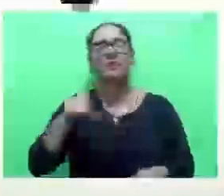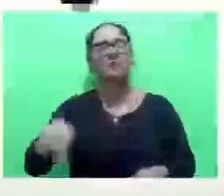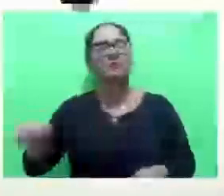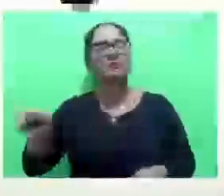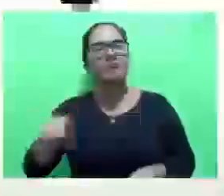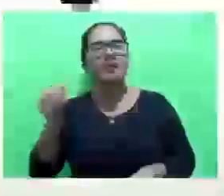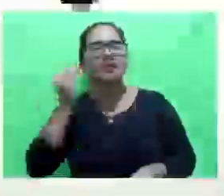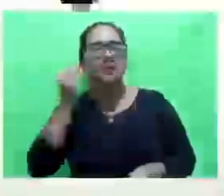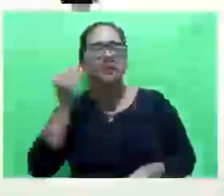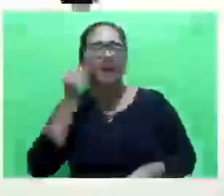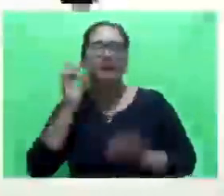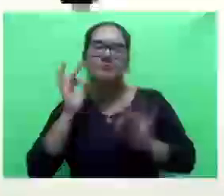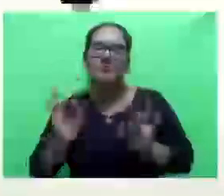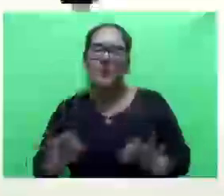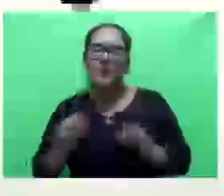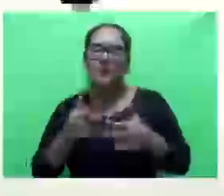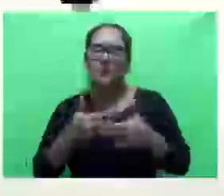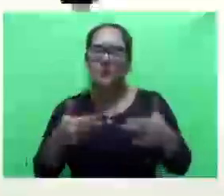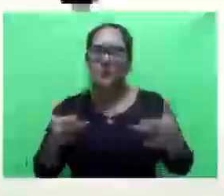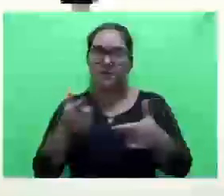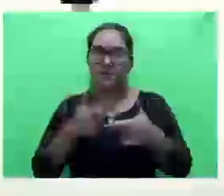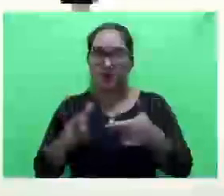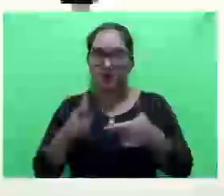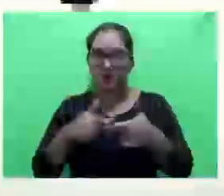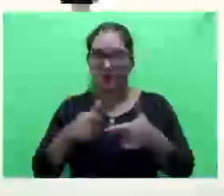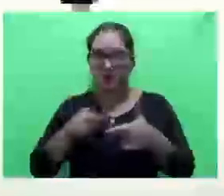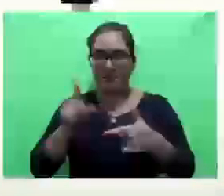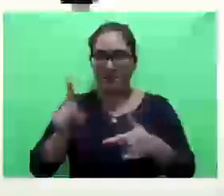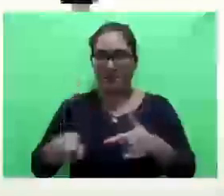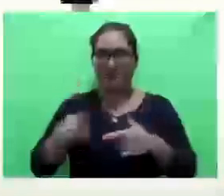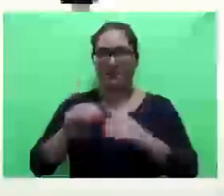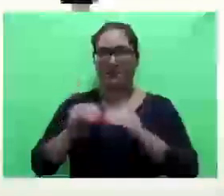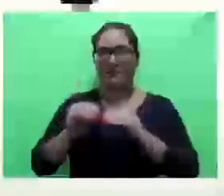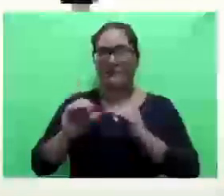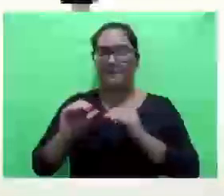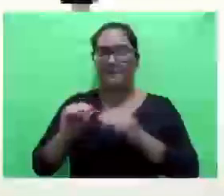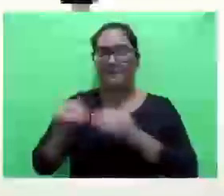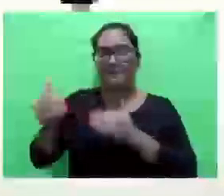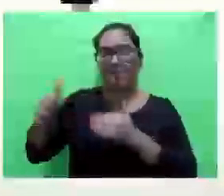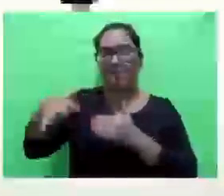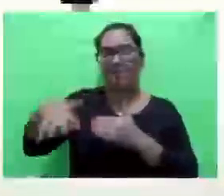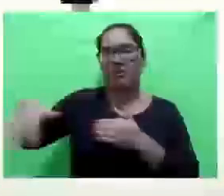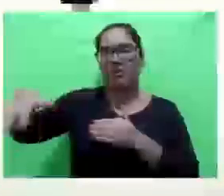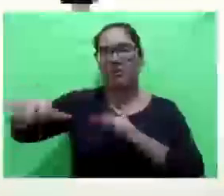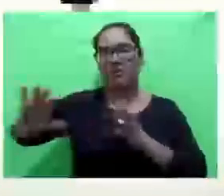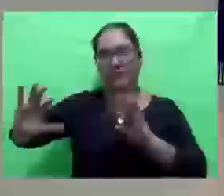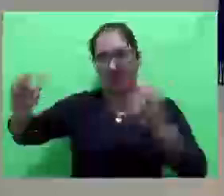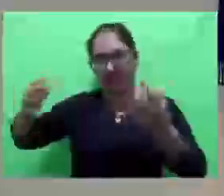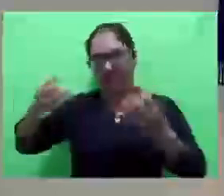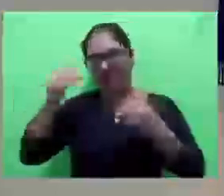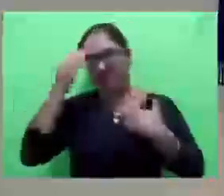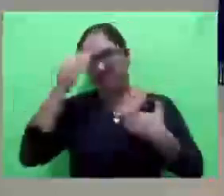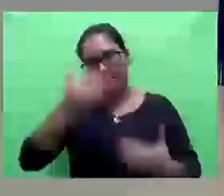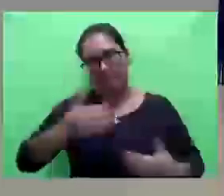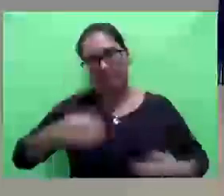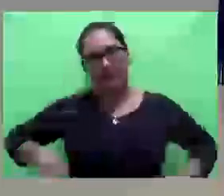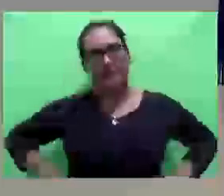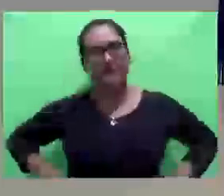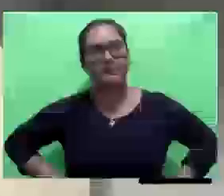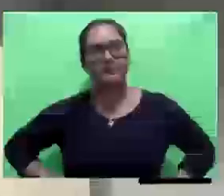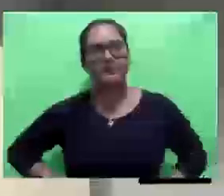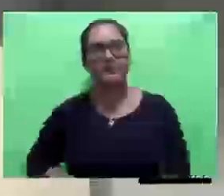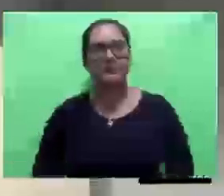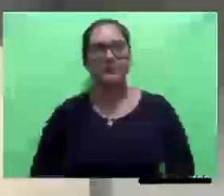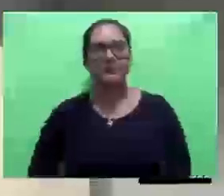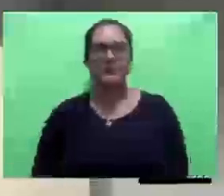a coisa certa. O problema ali foi fora da festa. Muito obrigado. Beleza, Gato. Até. Pode